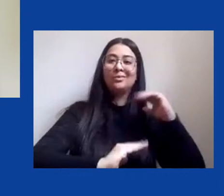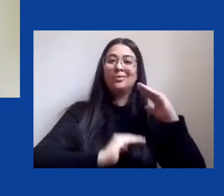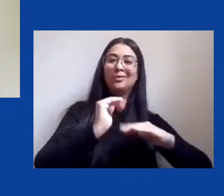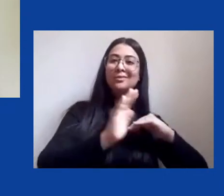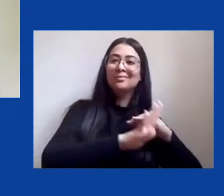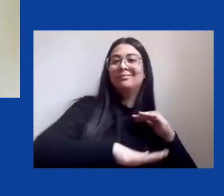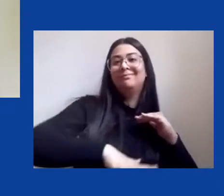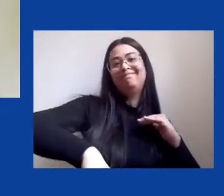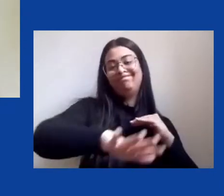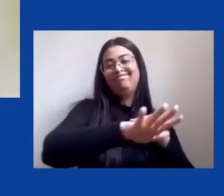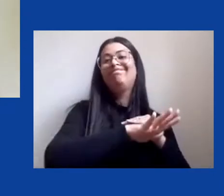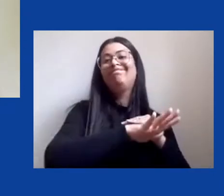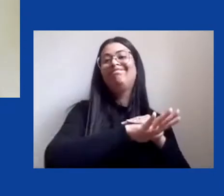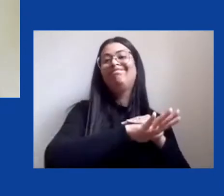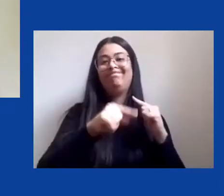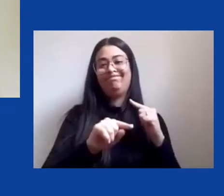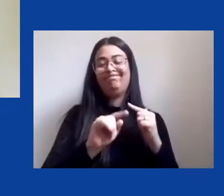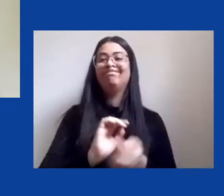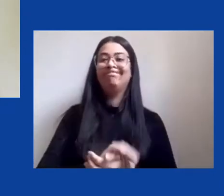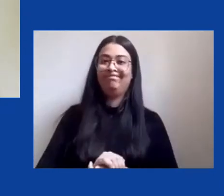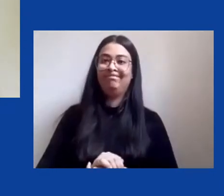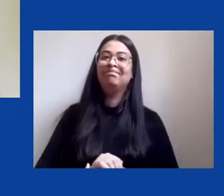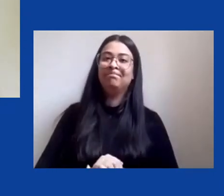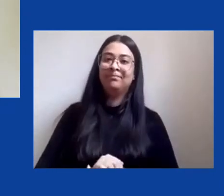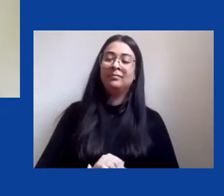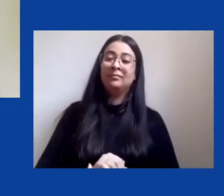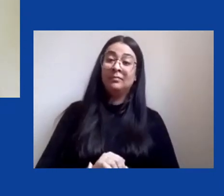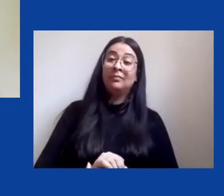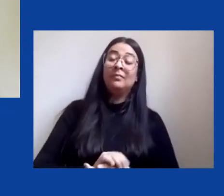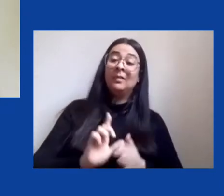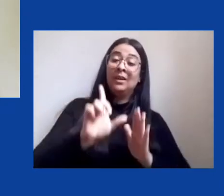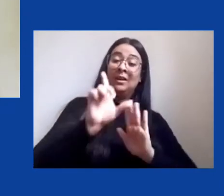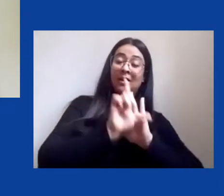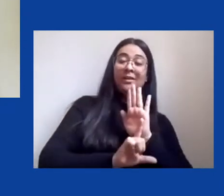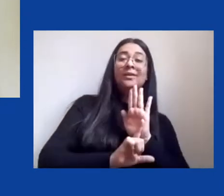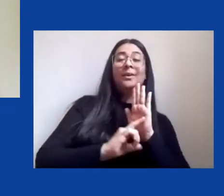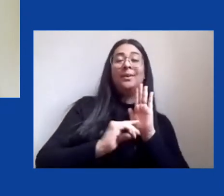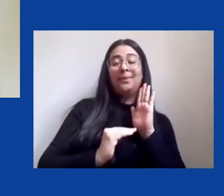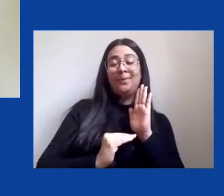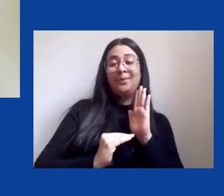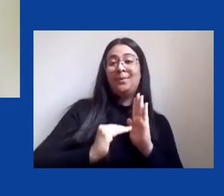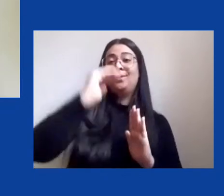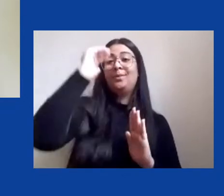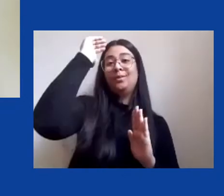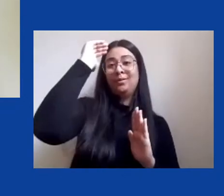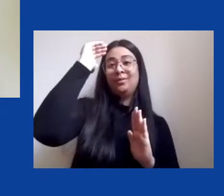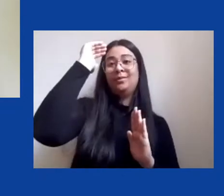Enfim, e essa lista certamente irá crescer até o final do dia de hoje.